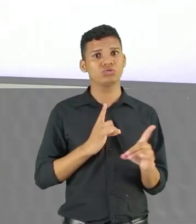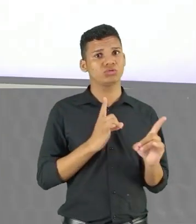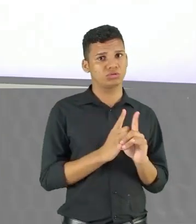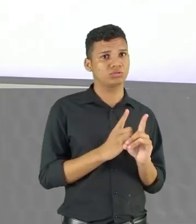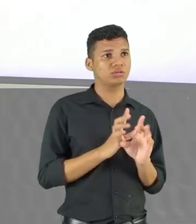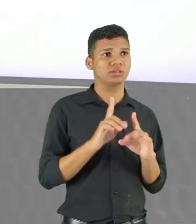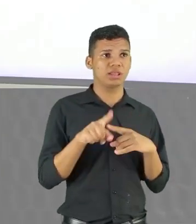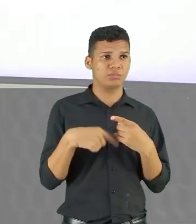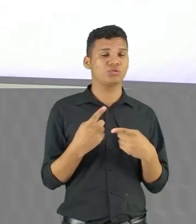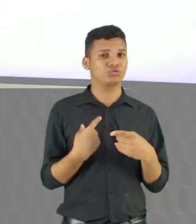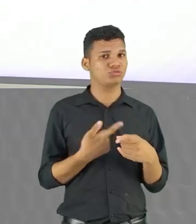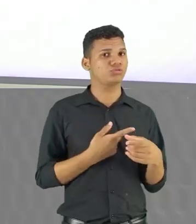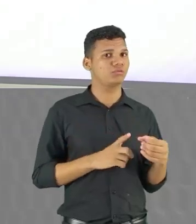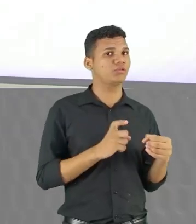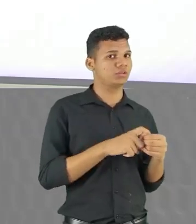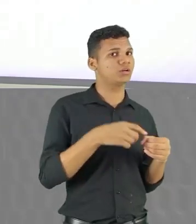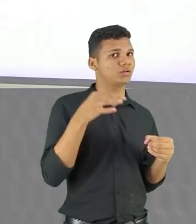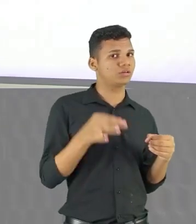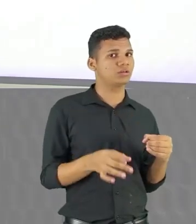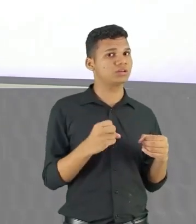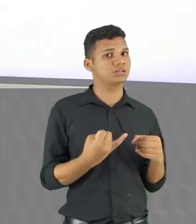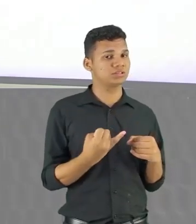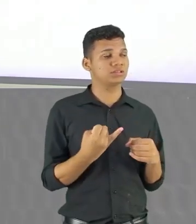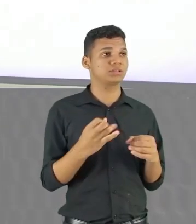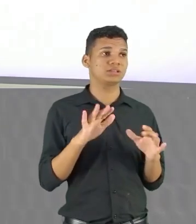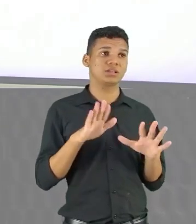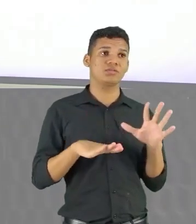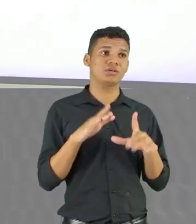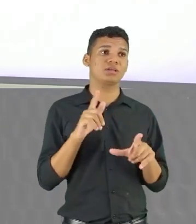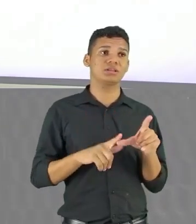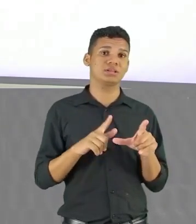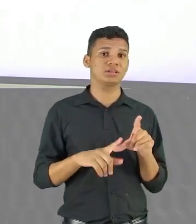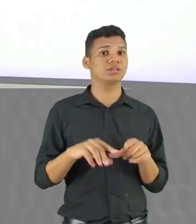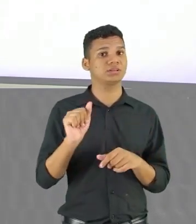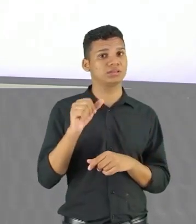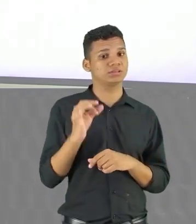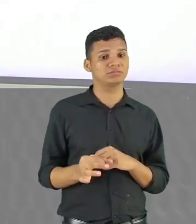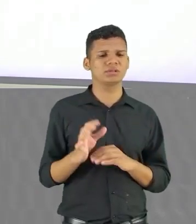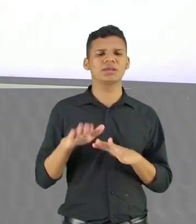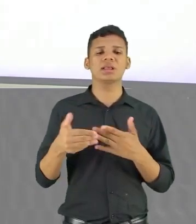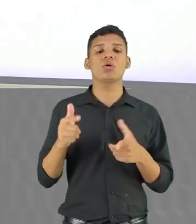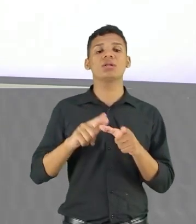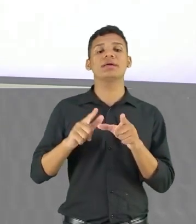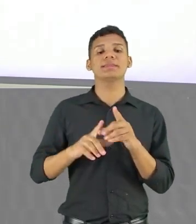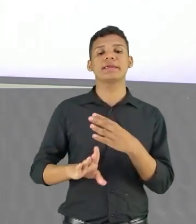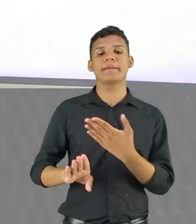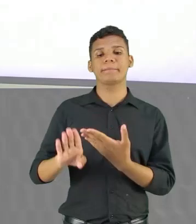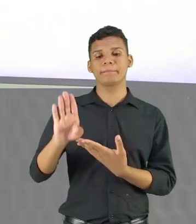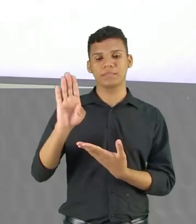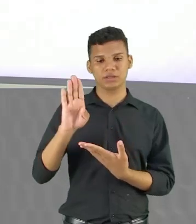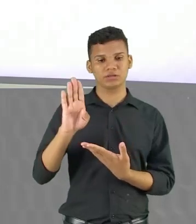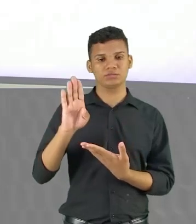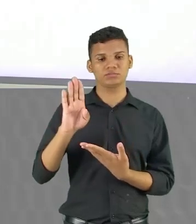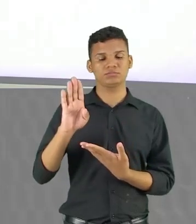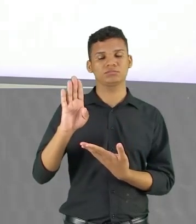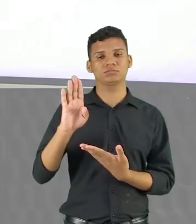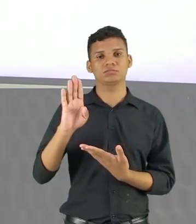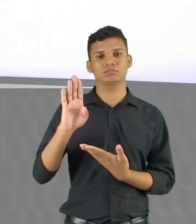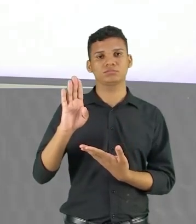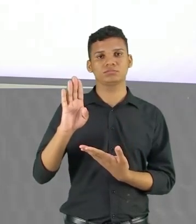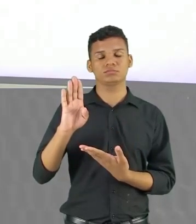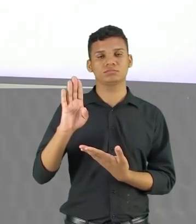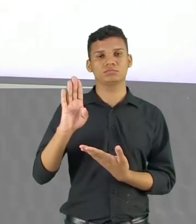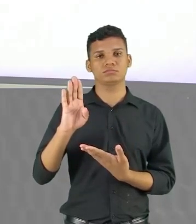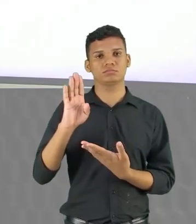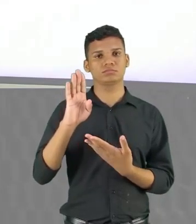Vamos lá confirmar Para a gente poder ver Se essa seria A nossa alternativa Letra B Indecisão Em face das